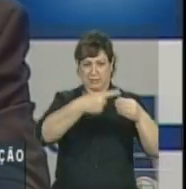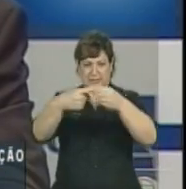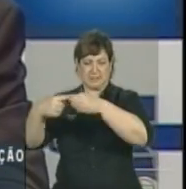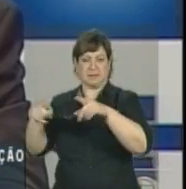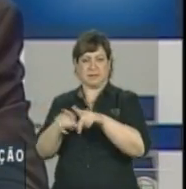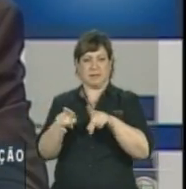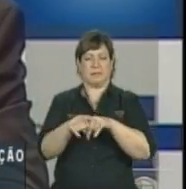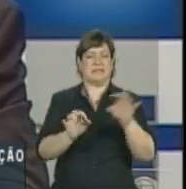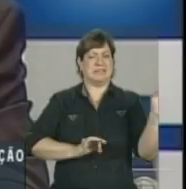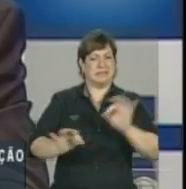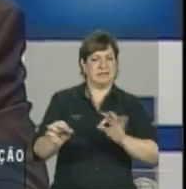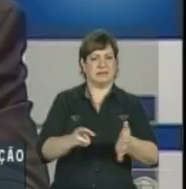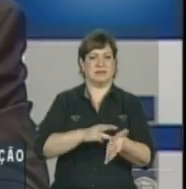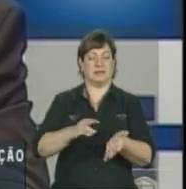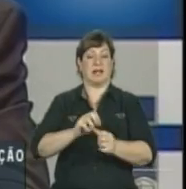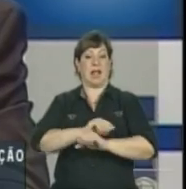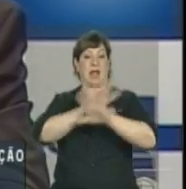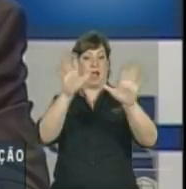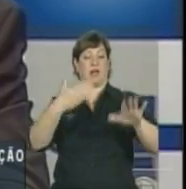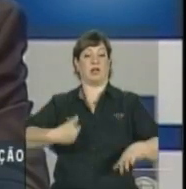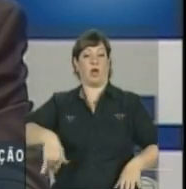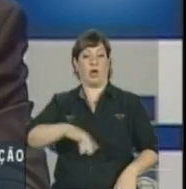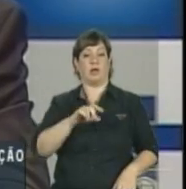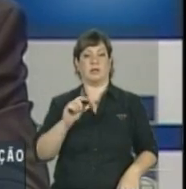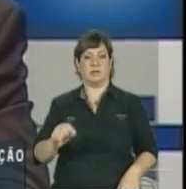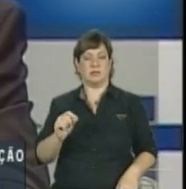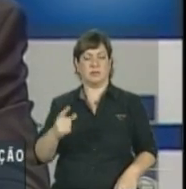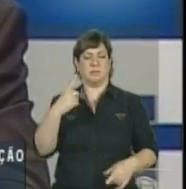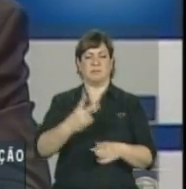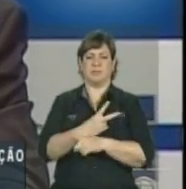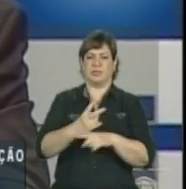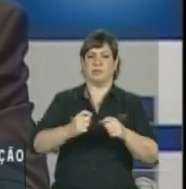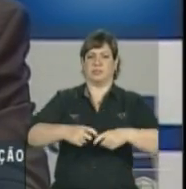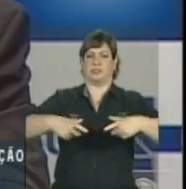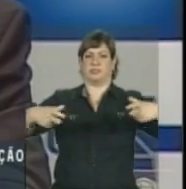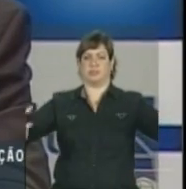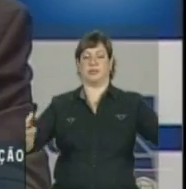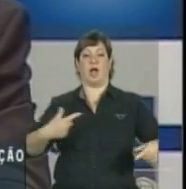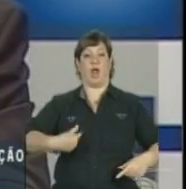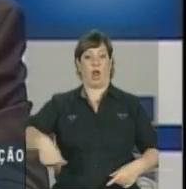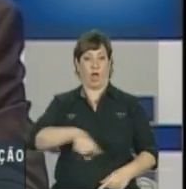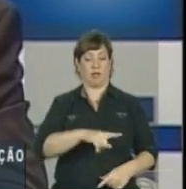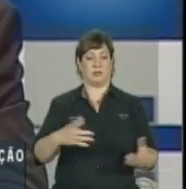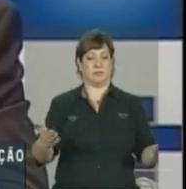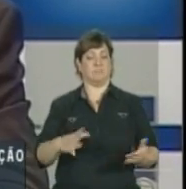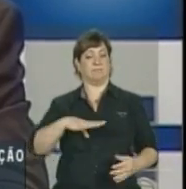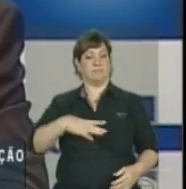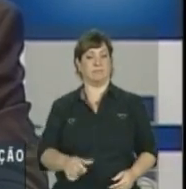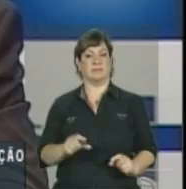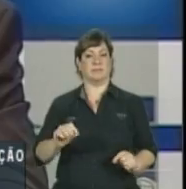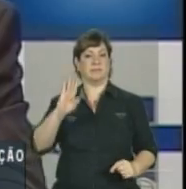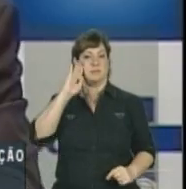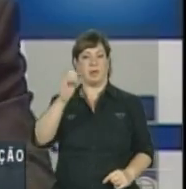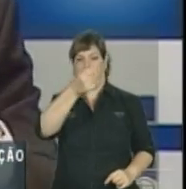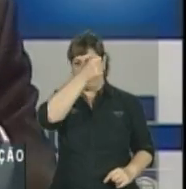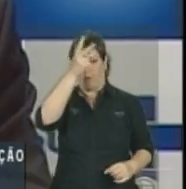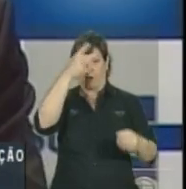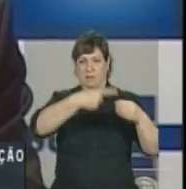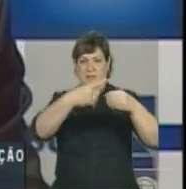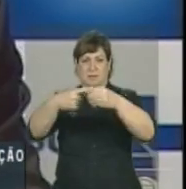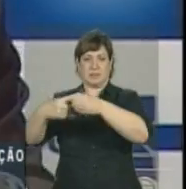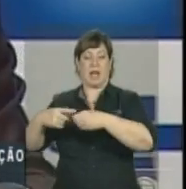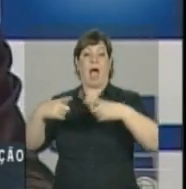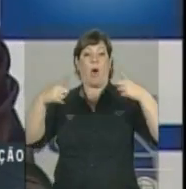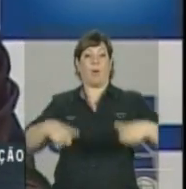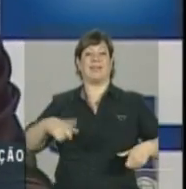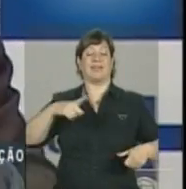muito clara nossa de buscar expandir essa relação, para nós é um outro grande desafio, sobretudo nos municípios onde tem